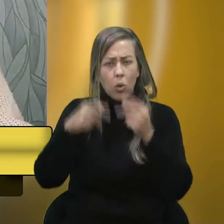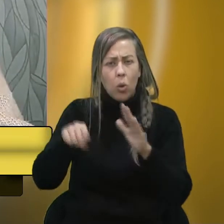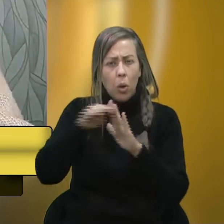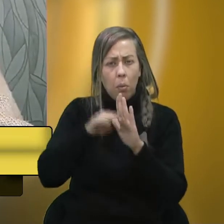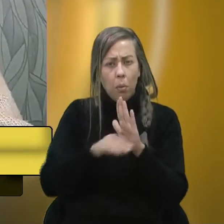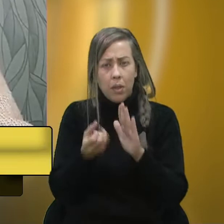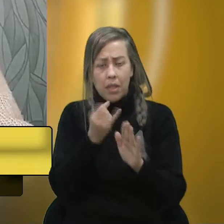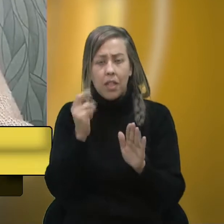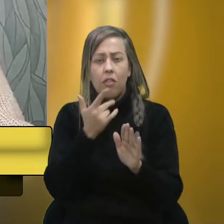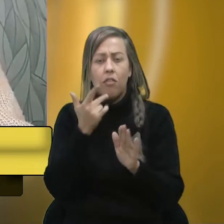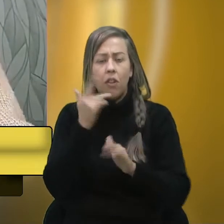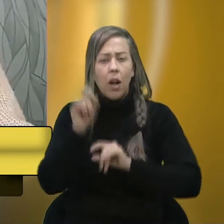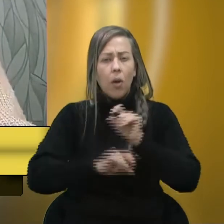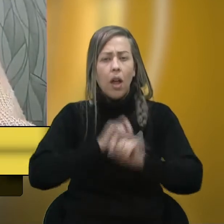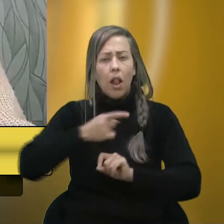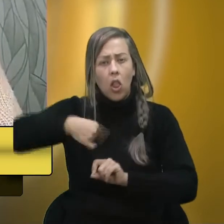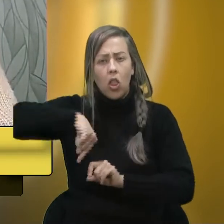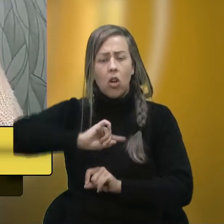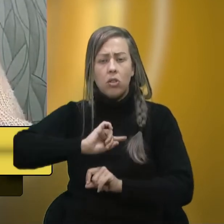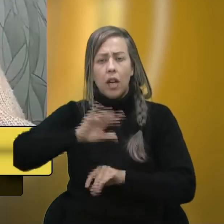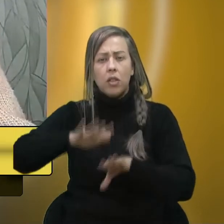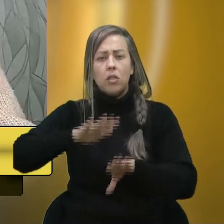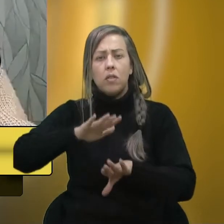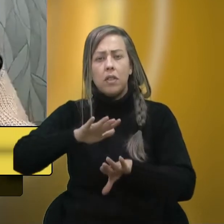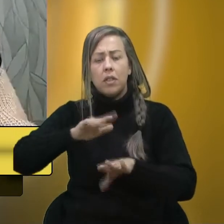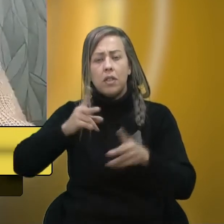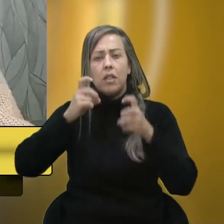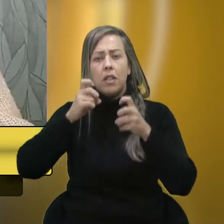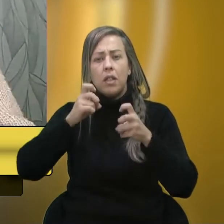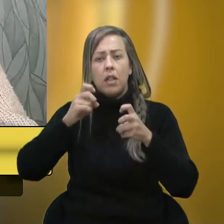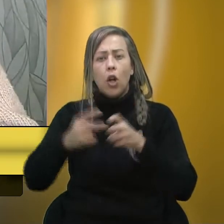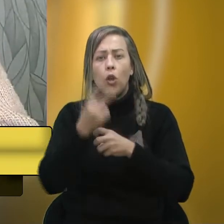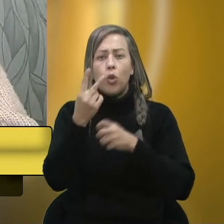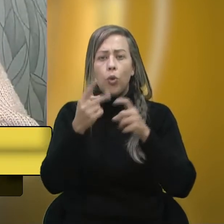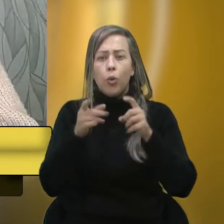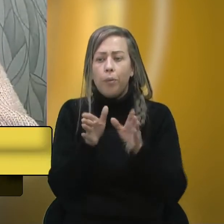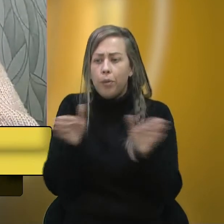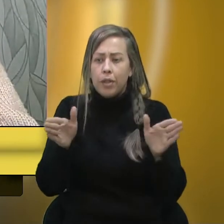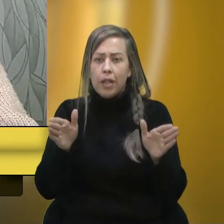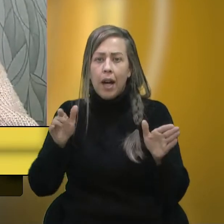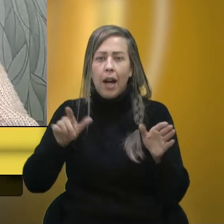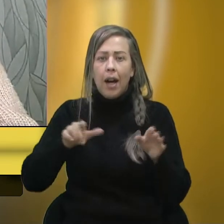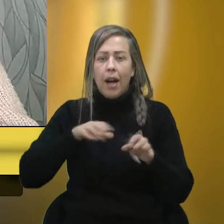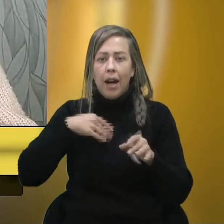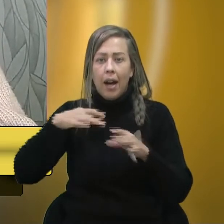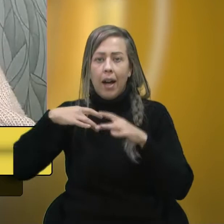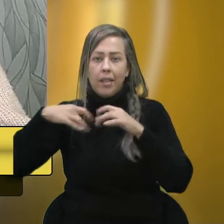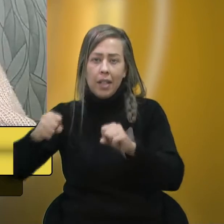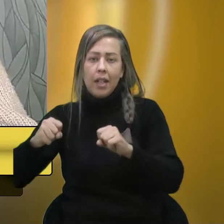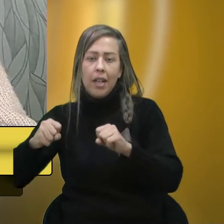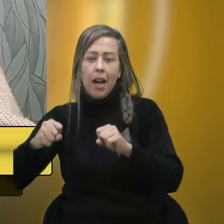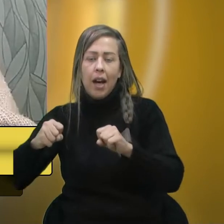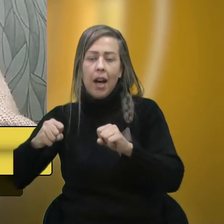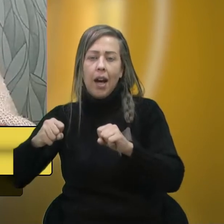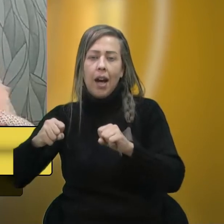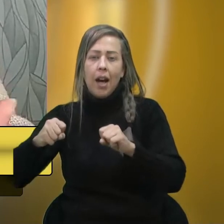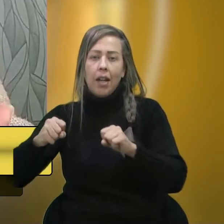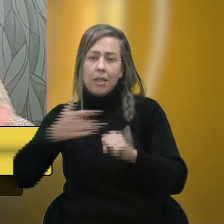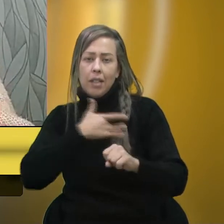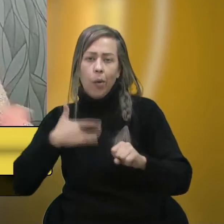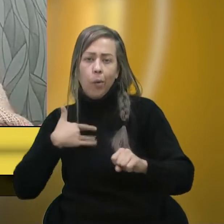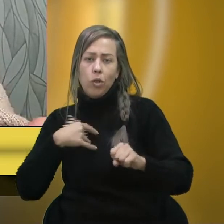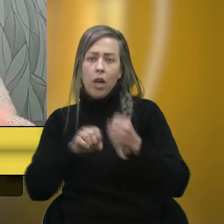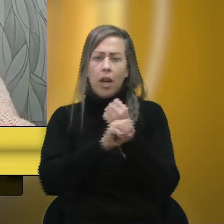porque quando a gente fala aqui, a gente às vezes parece que trata assim que há dois lados, parece que a Secretaria Municipal de Educação está achando